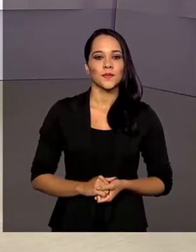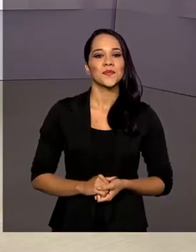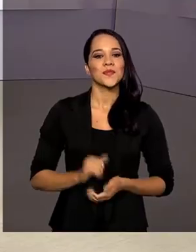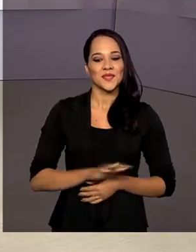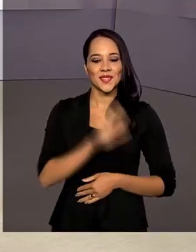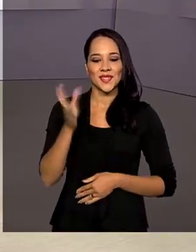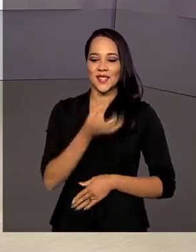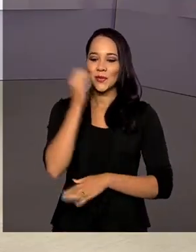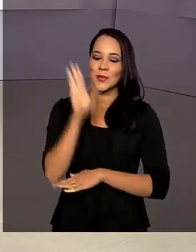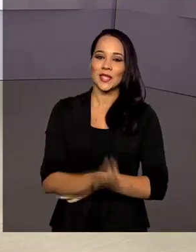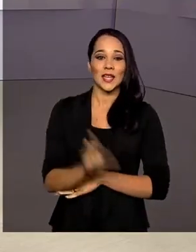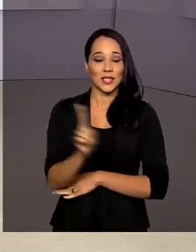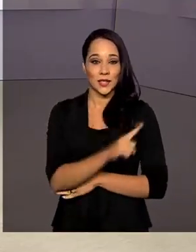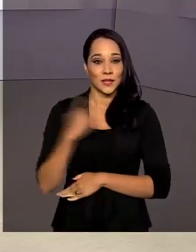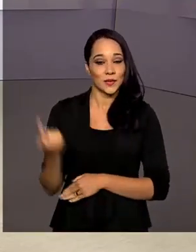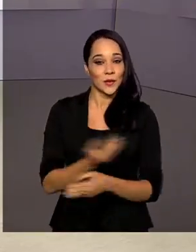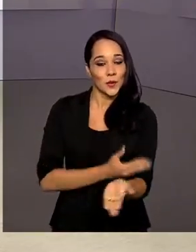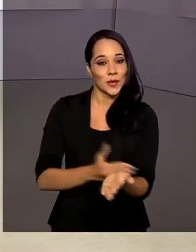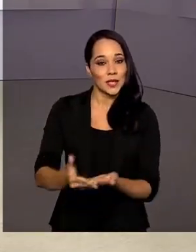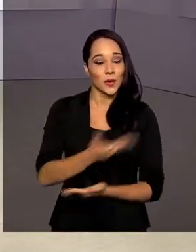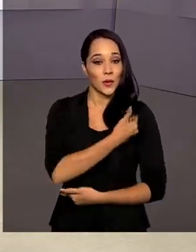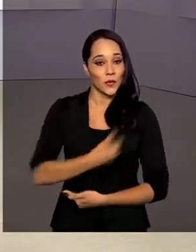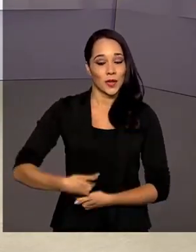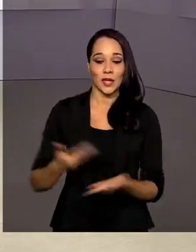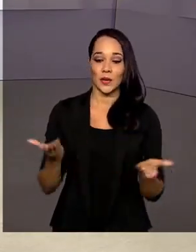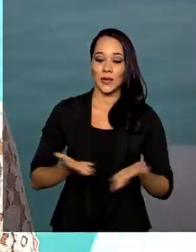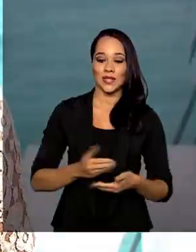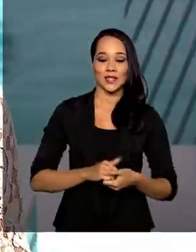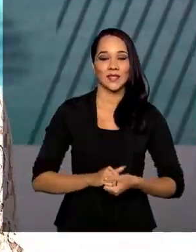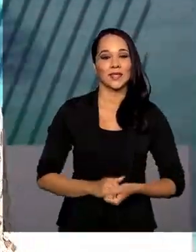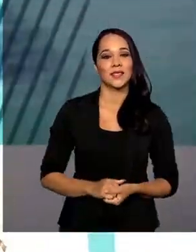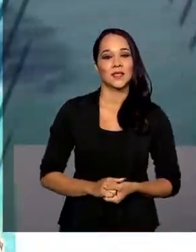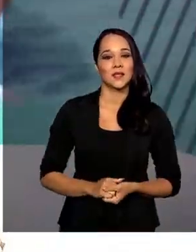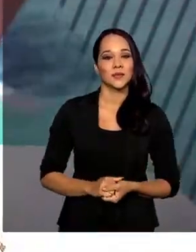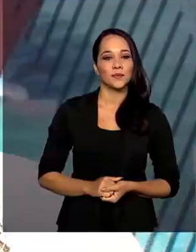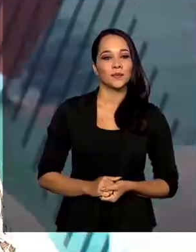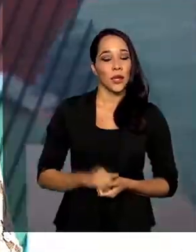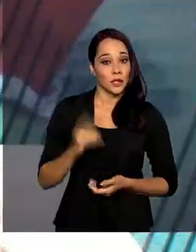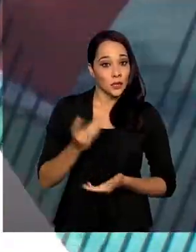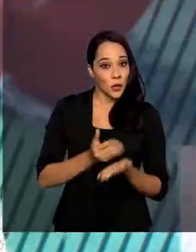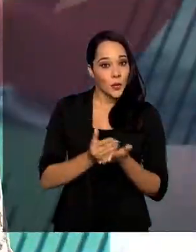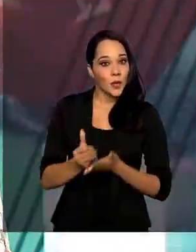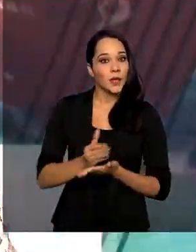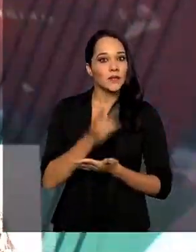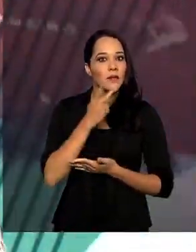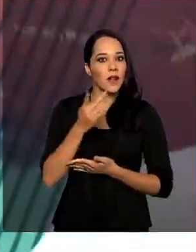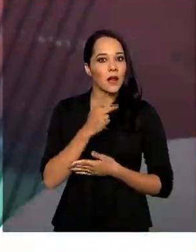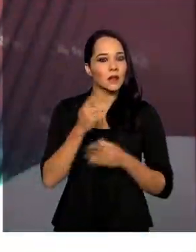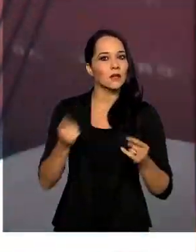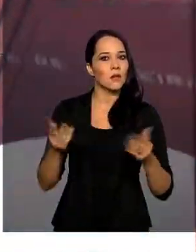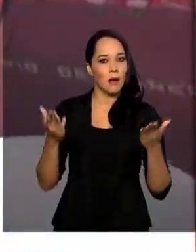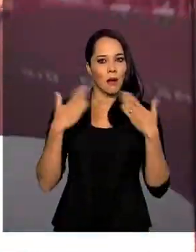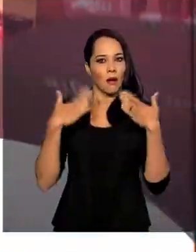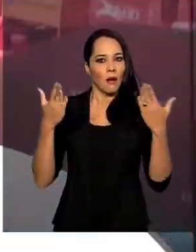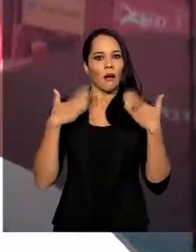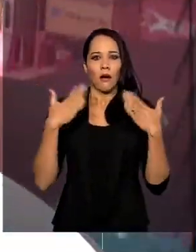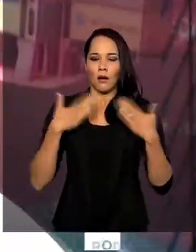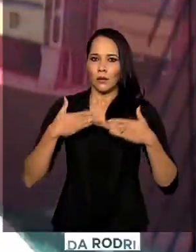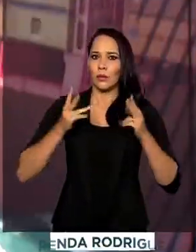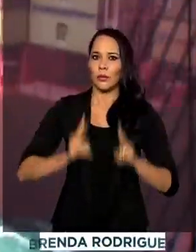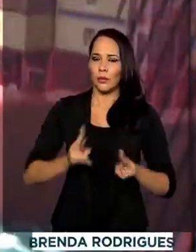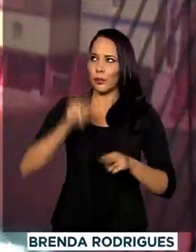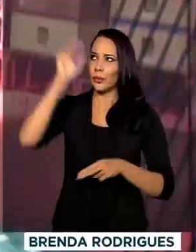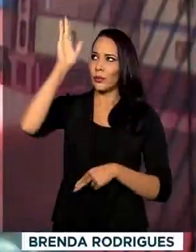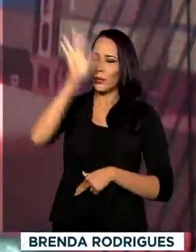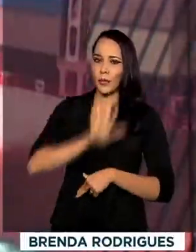Olá, boa tarde. Já estamos de volta com o Governo Agora. A gente começa falando dessa onda de calor que continua no